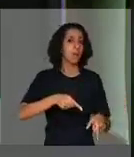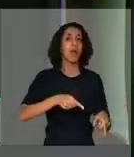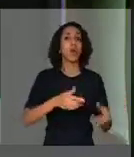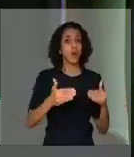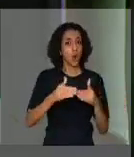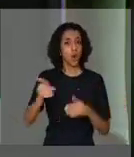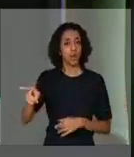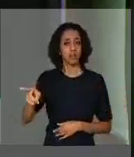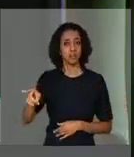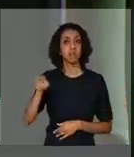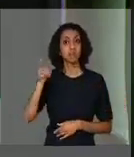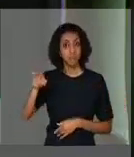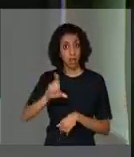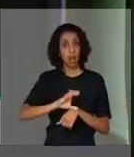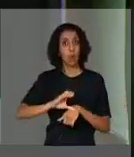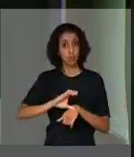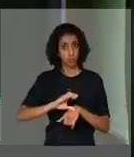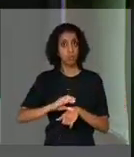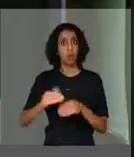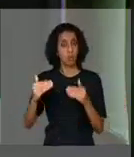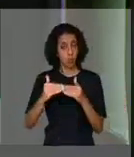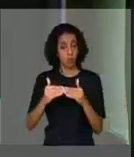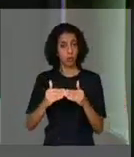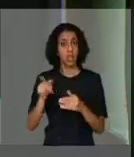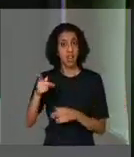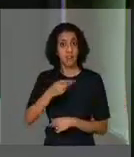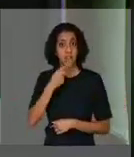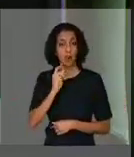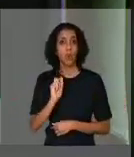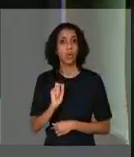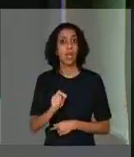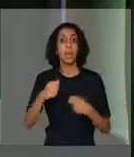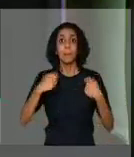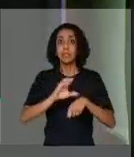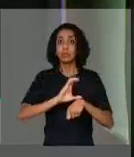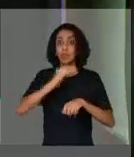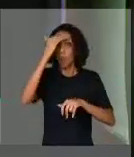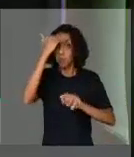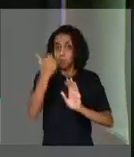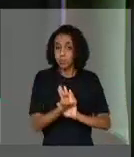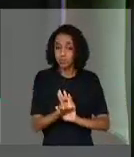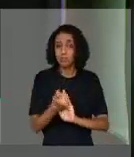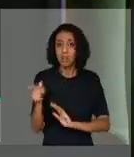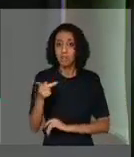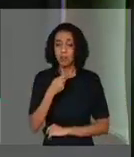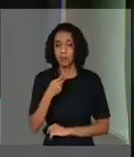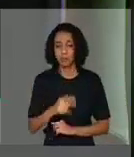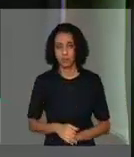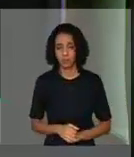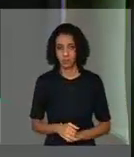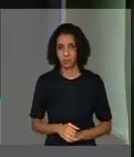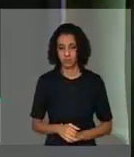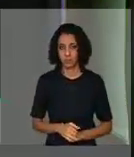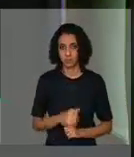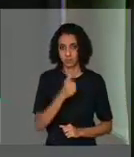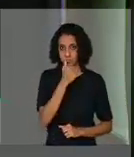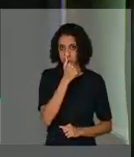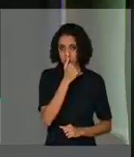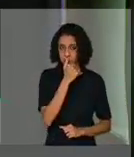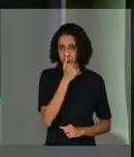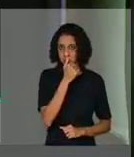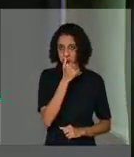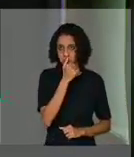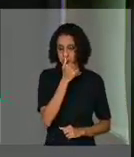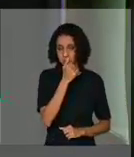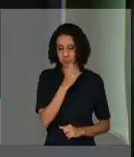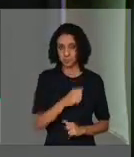Constituição. Aliás, fez referência que não há saída fora da Constituição Federal. Agora, é bom frisar, e eu quero pedir um minuto, a